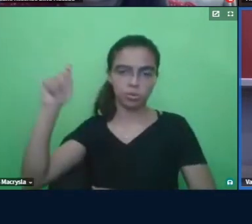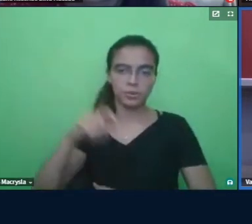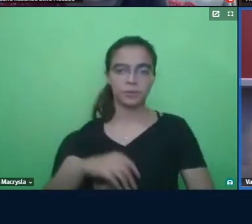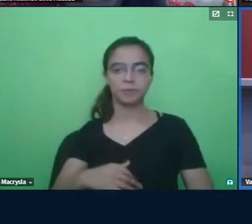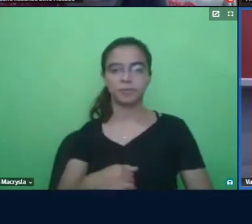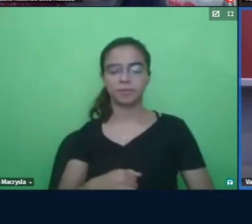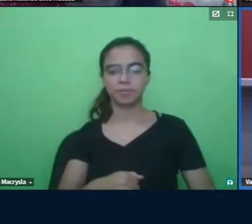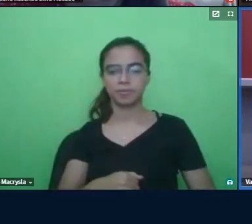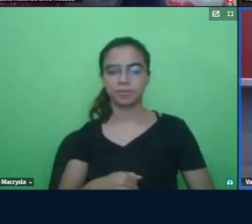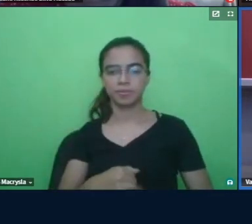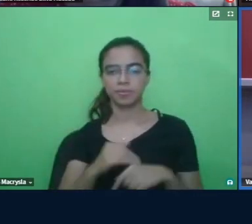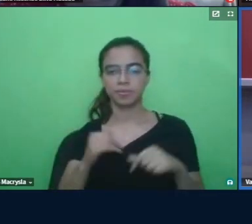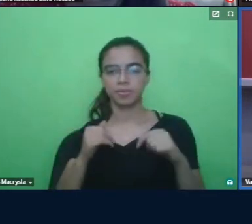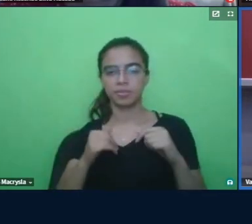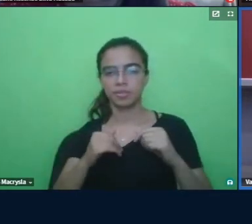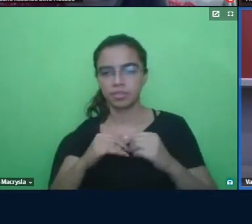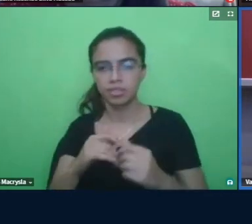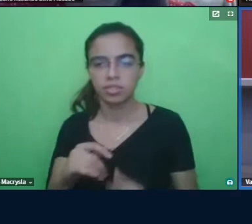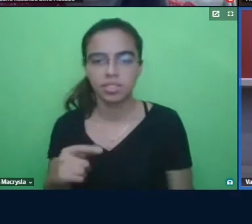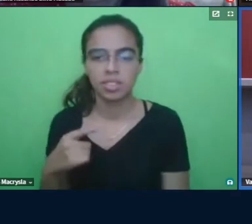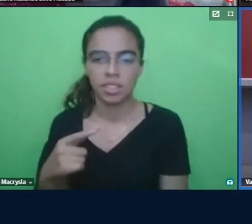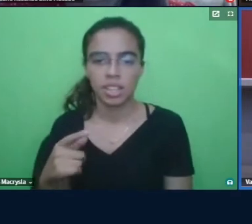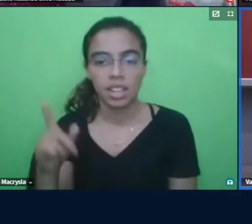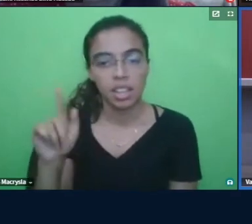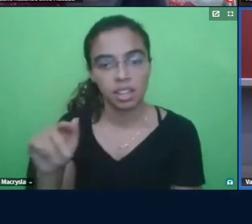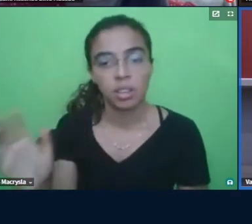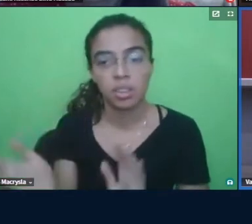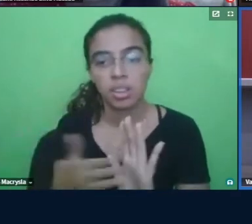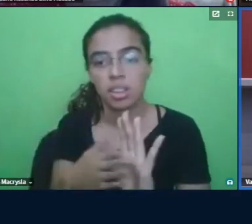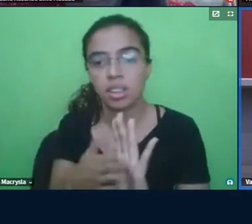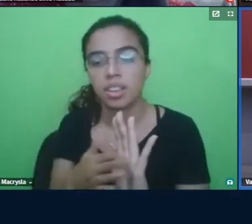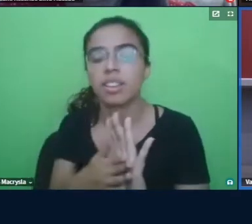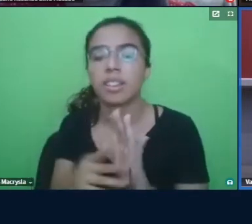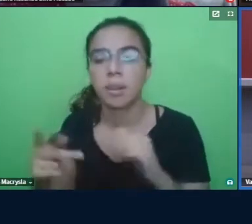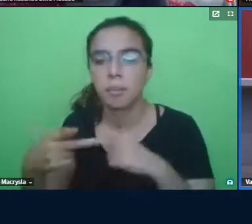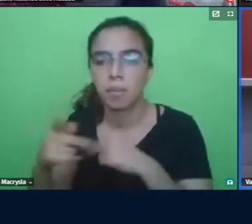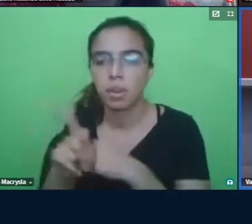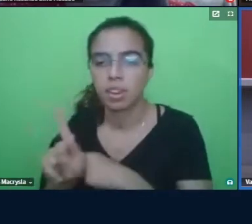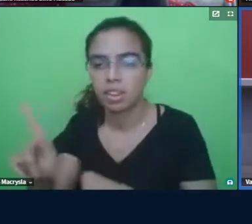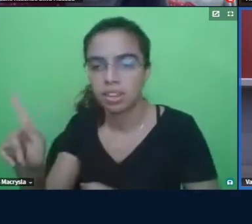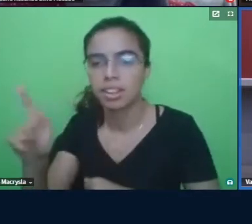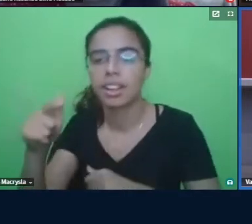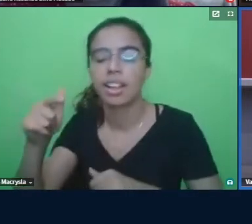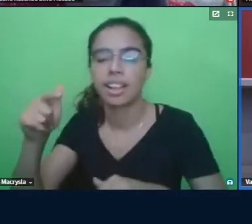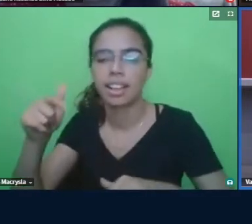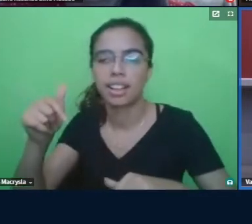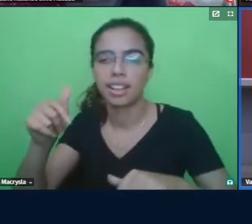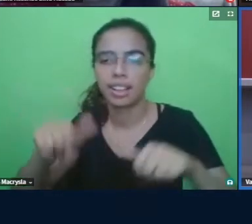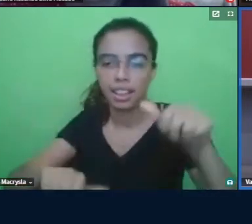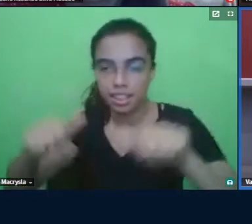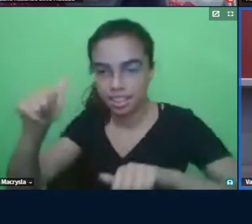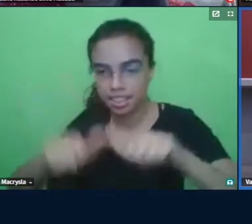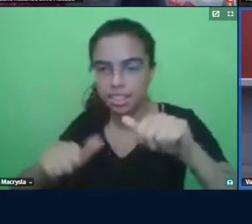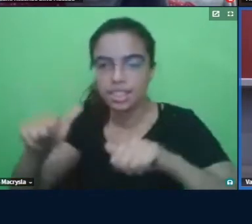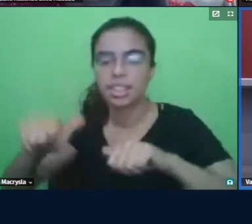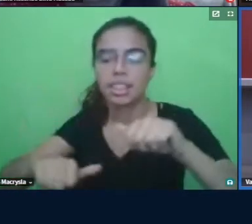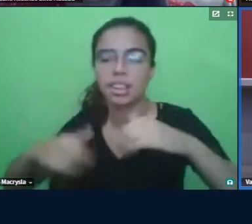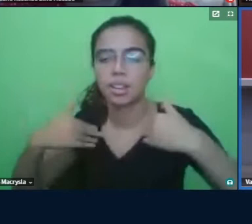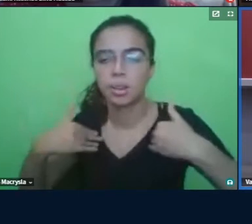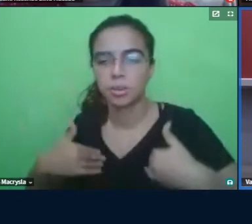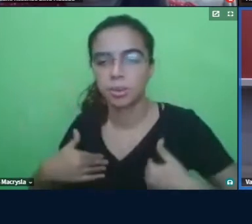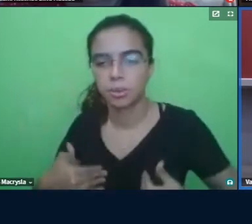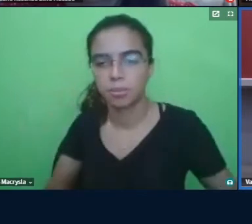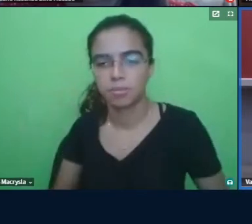a Cris foi fazer uma pós-graduação em análise do comportamento também então acho que essa